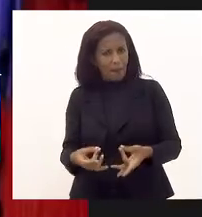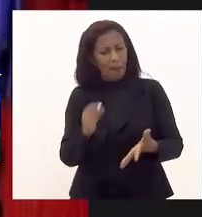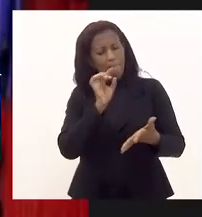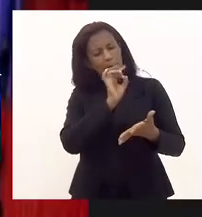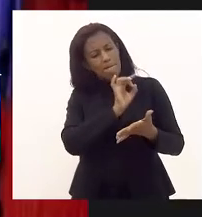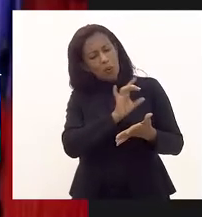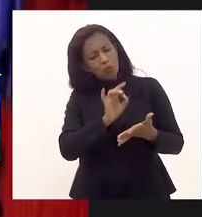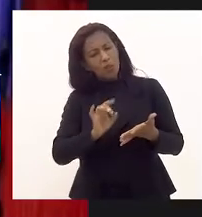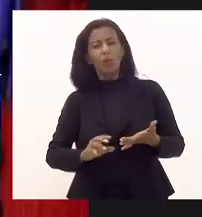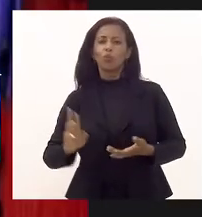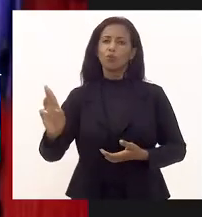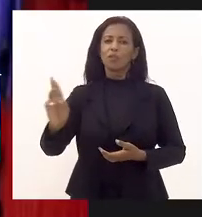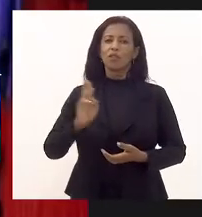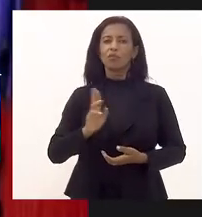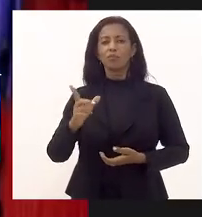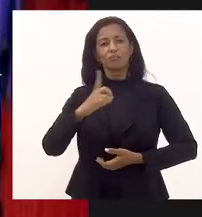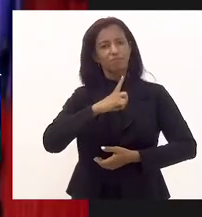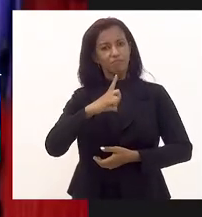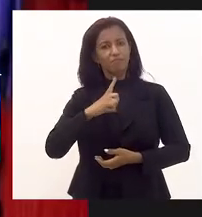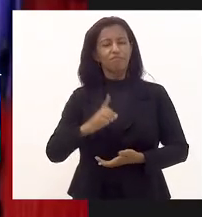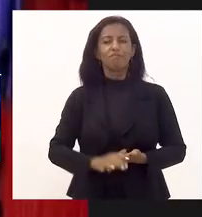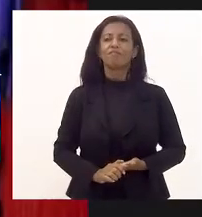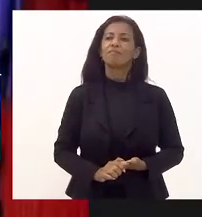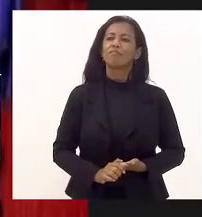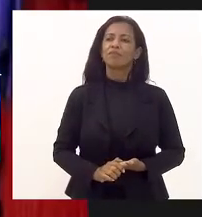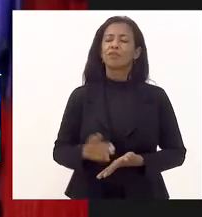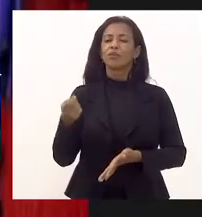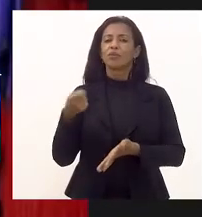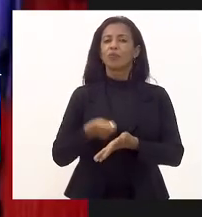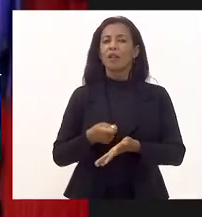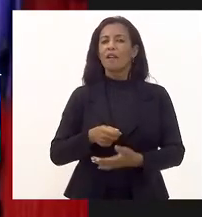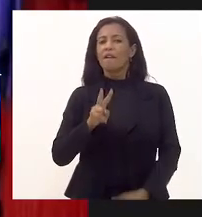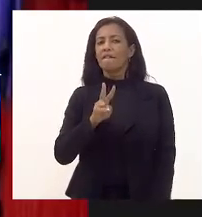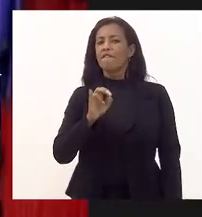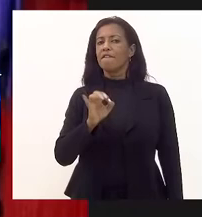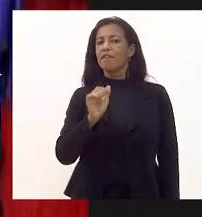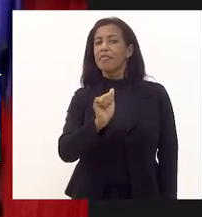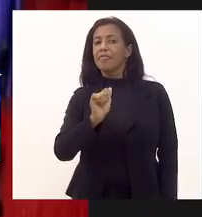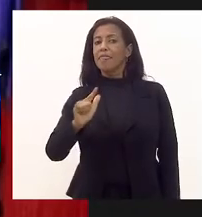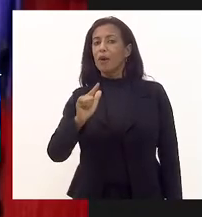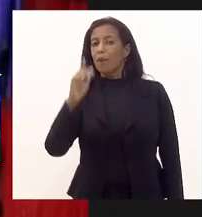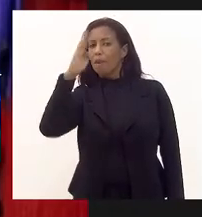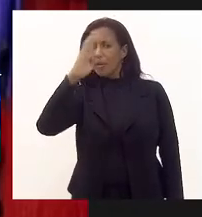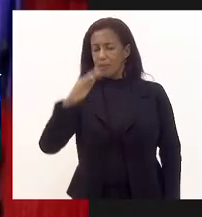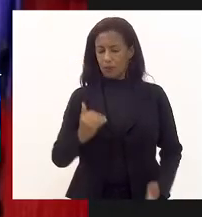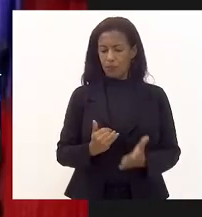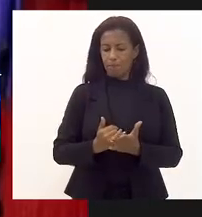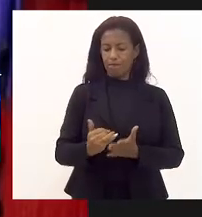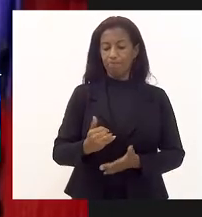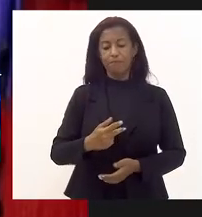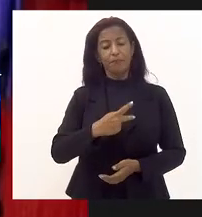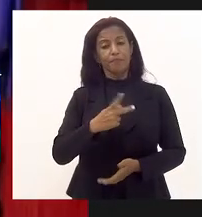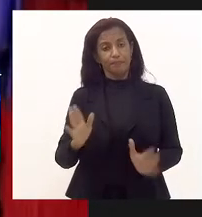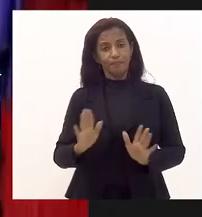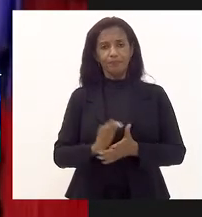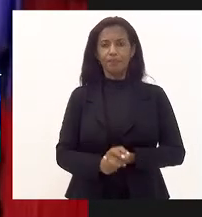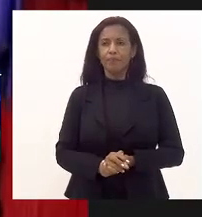da resposta que recebi do IVB Instituto Federal Brasil. Começou assim, apresada